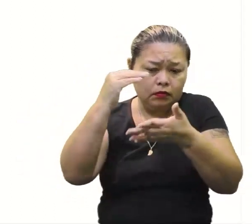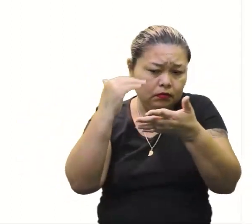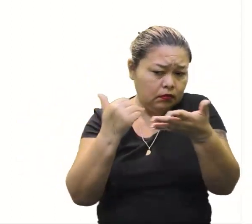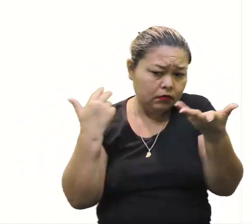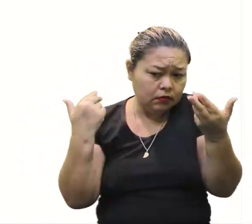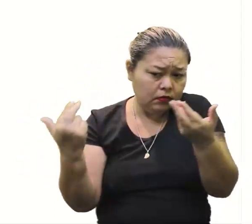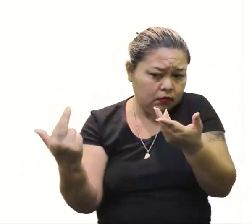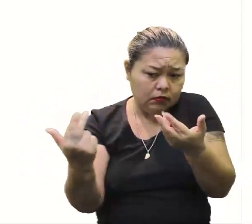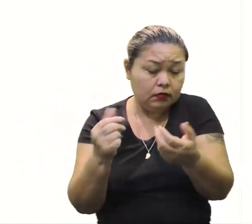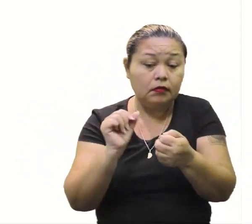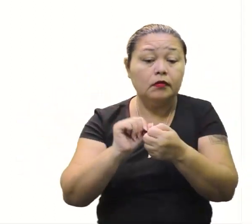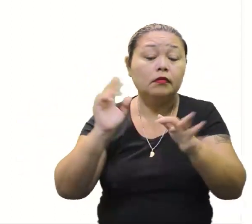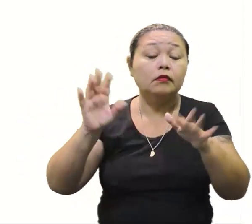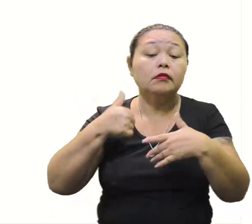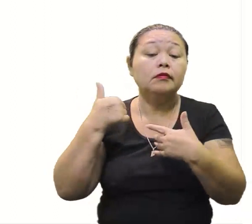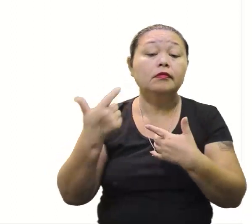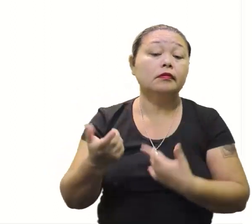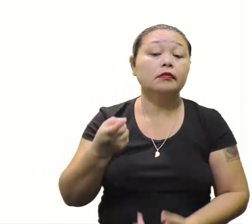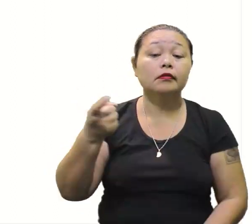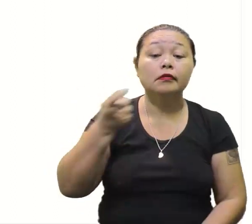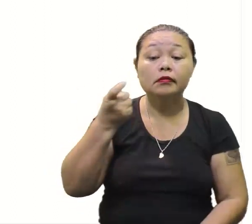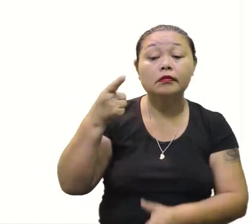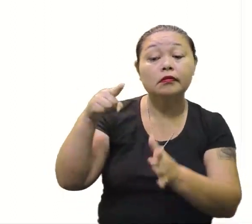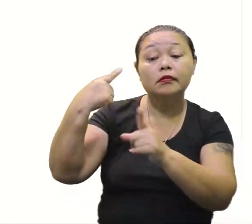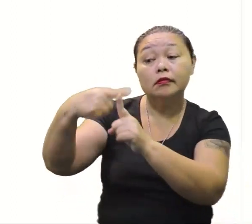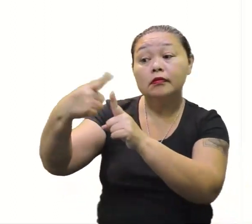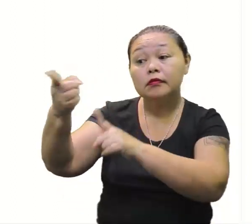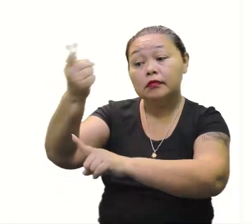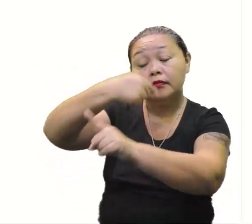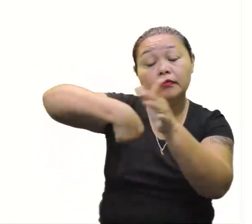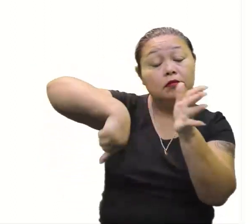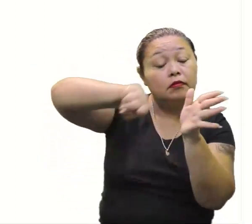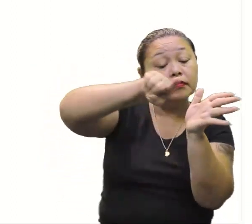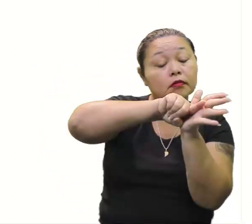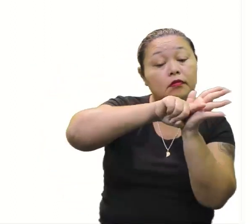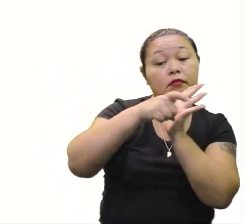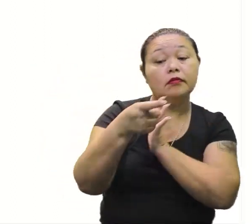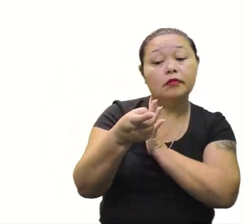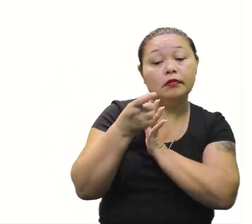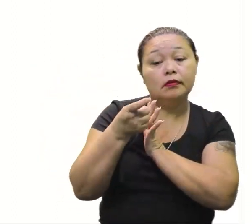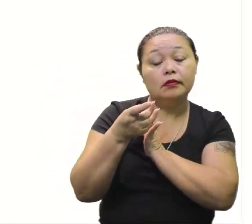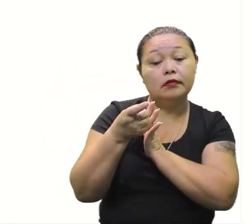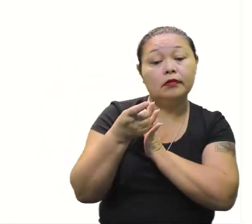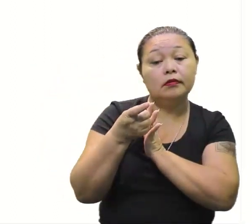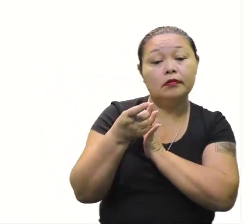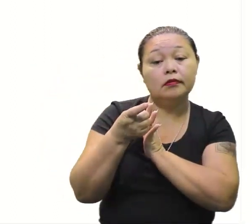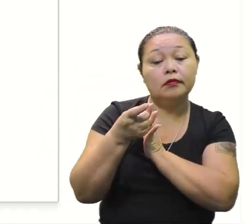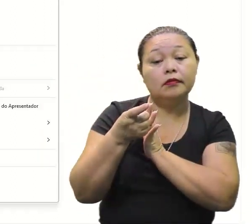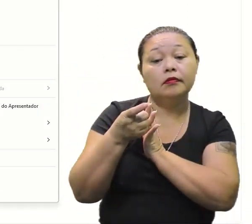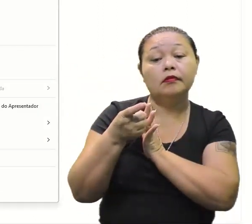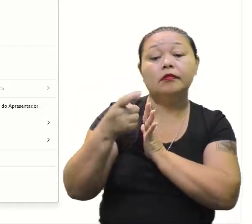inequação é o mesmo. O X está positivo, vai passar para o primeiro membro? Negativo.